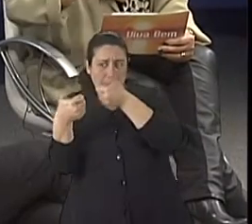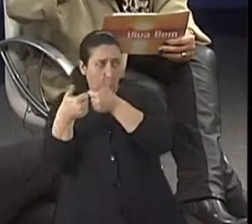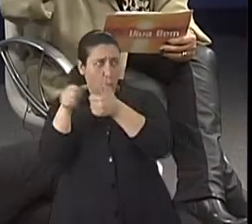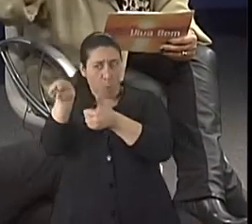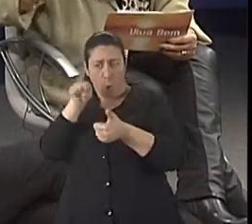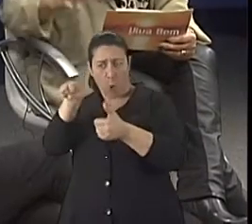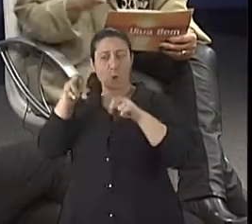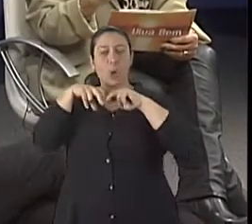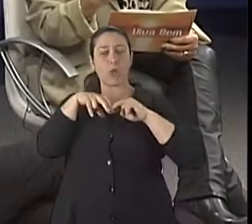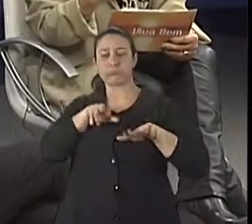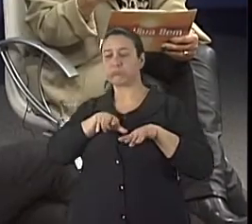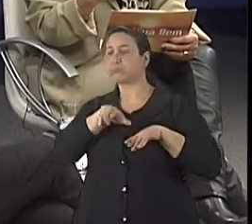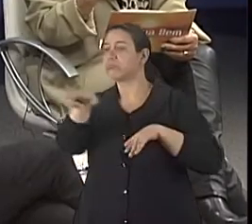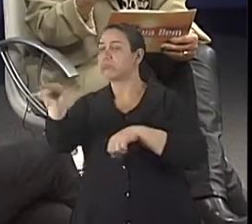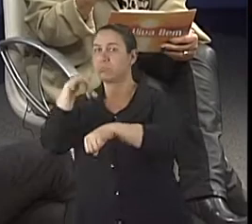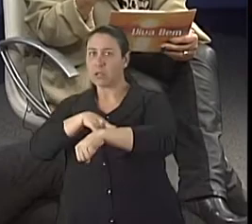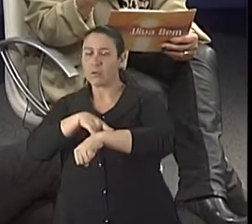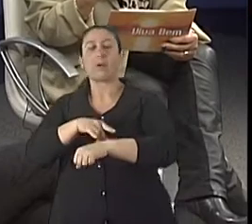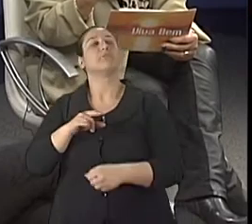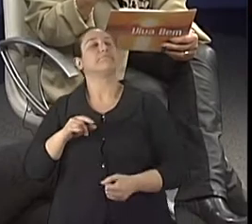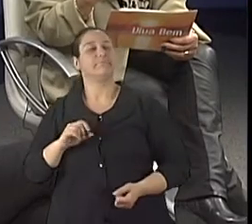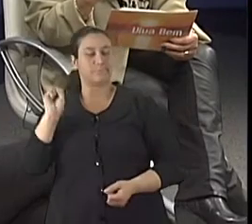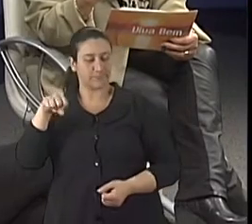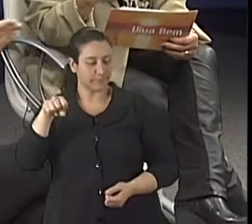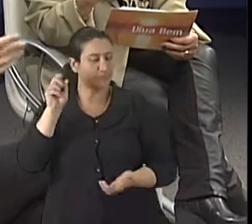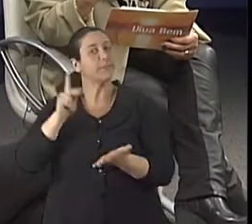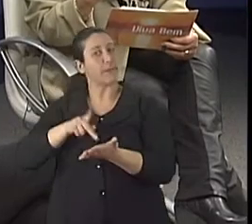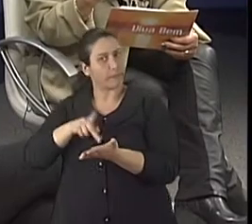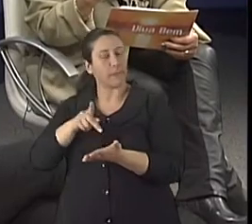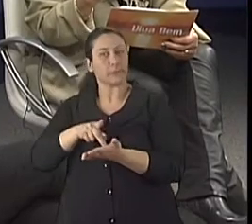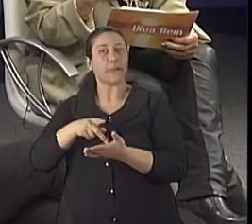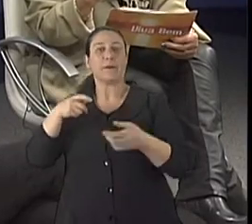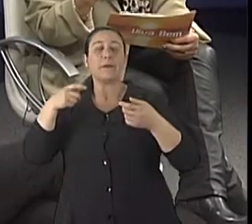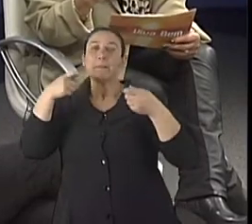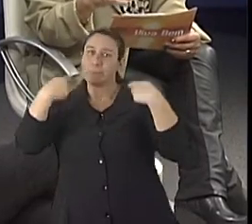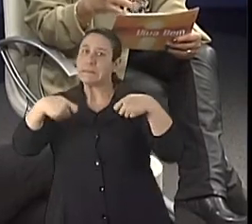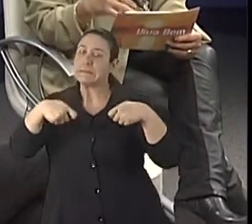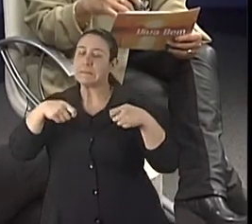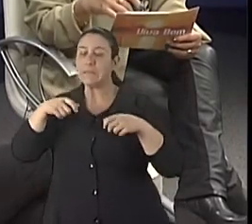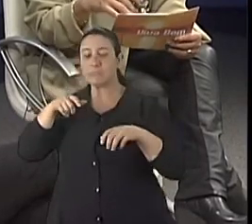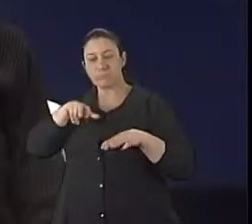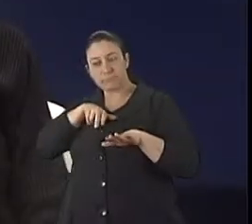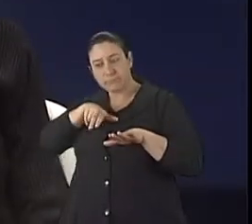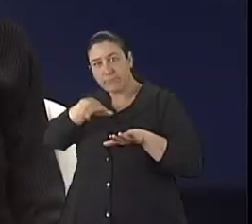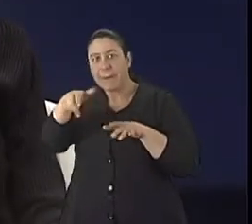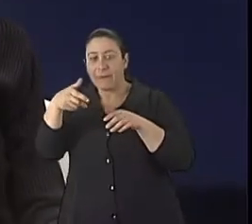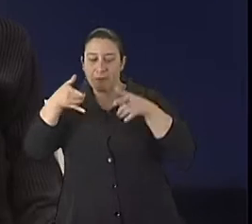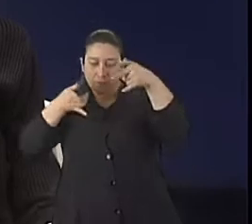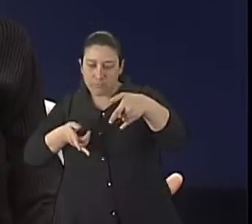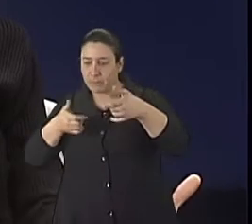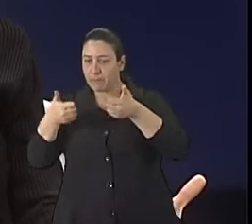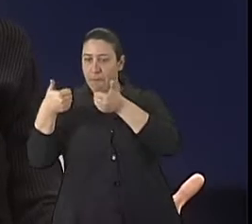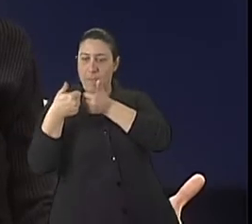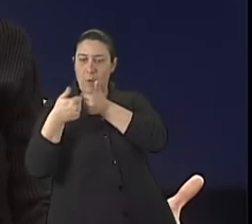A disposição desses móveis no quarto. Com certeza. A disposição desses móveis para facilitar o acesso ao banheiro, né? A própria circulação. A gente também gosta de